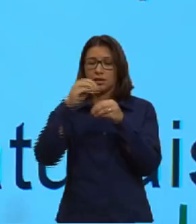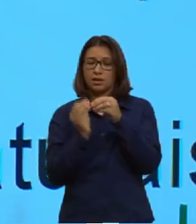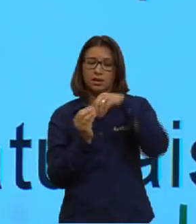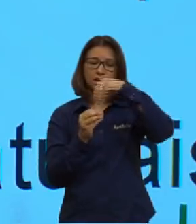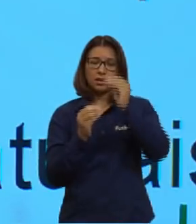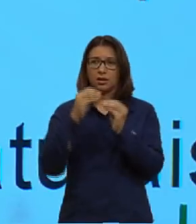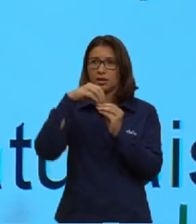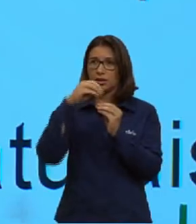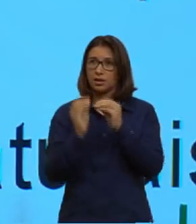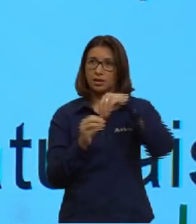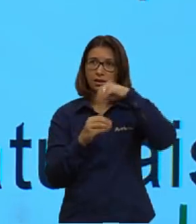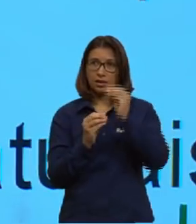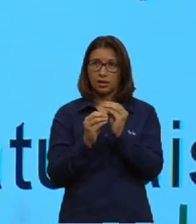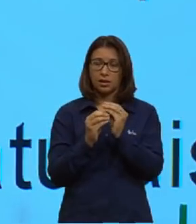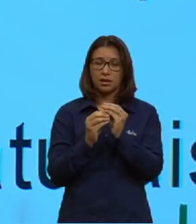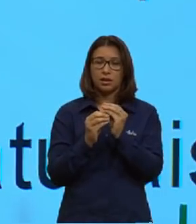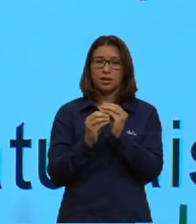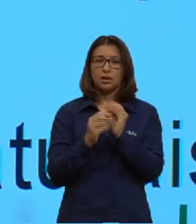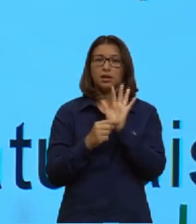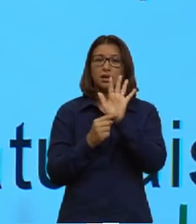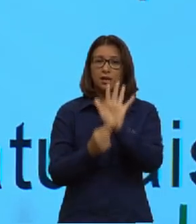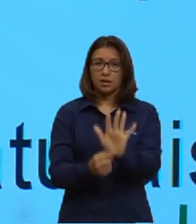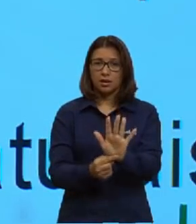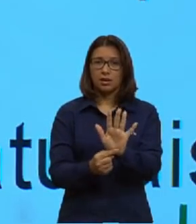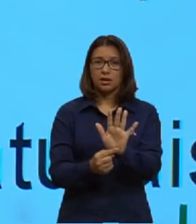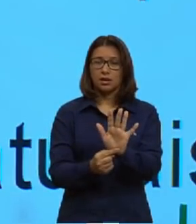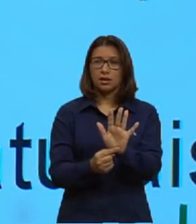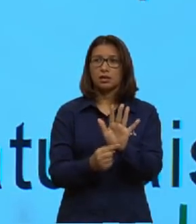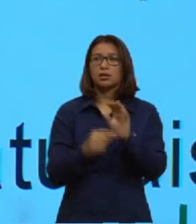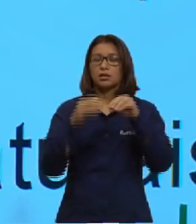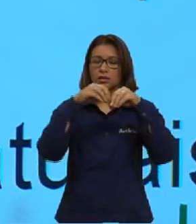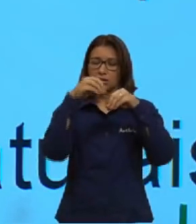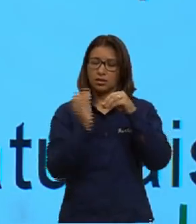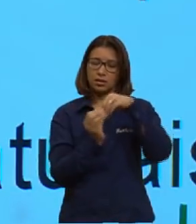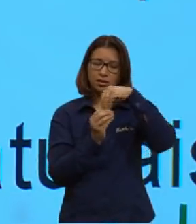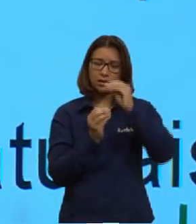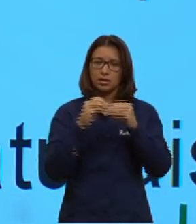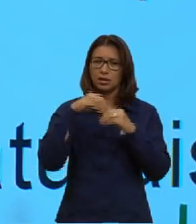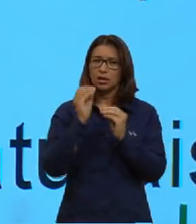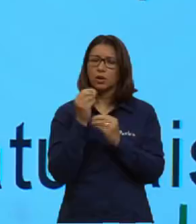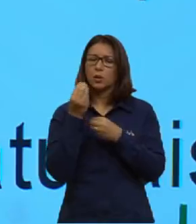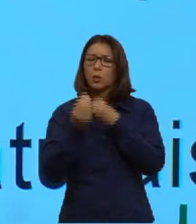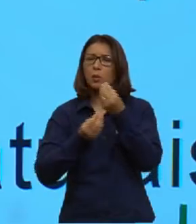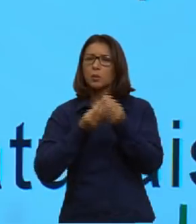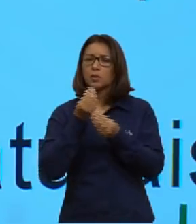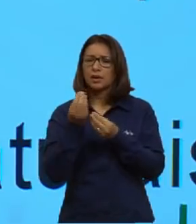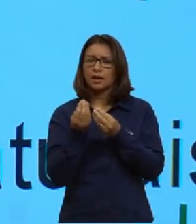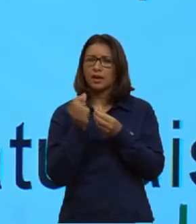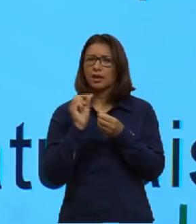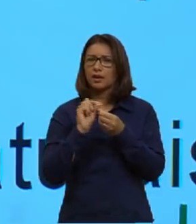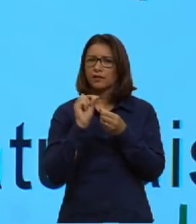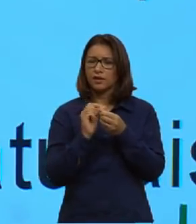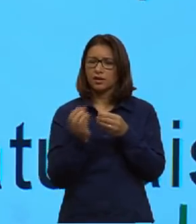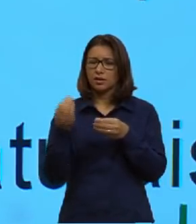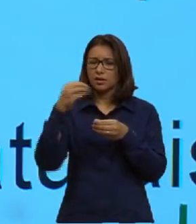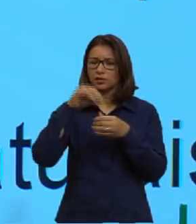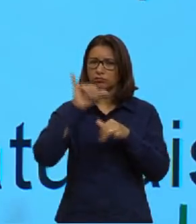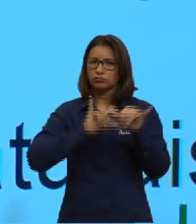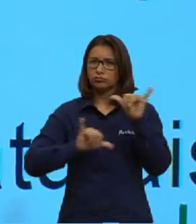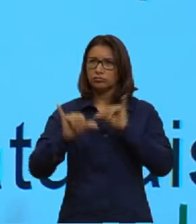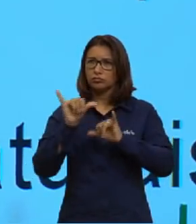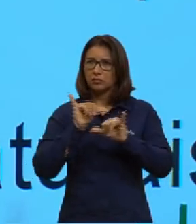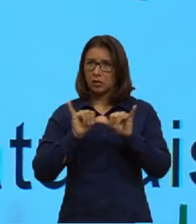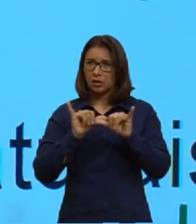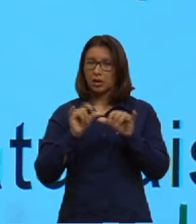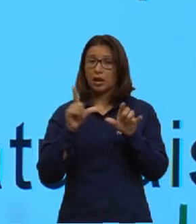é uma molécula de aminoácido, para vocês verem aqui de que ela é composta e também explicar o nome. Então,